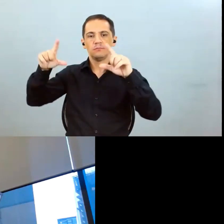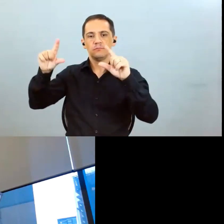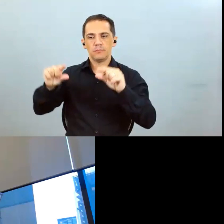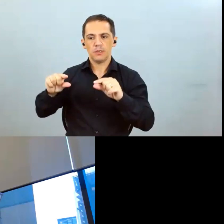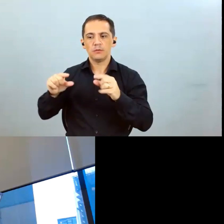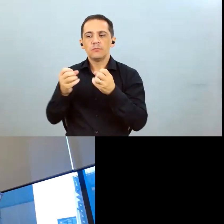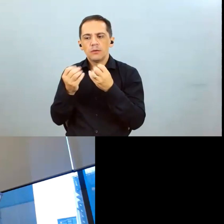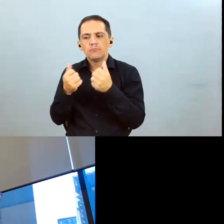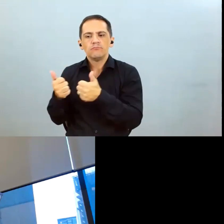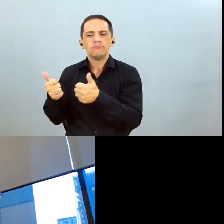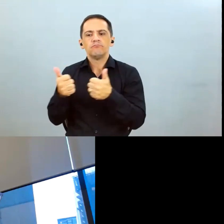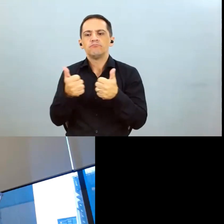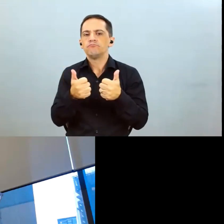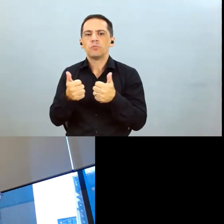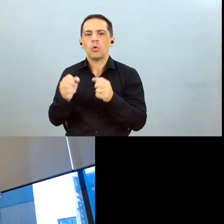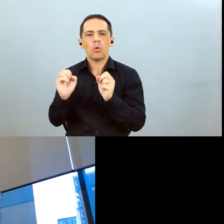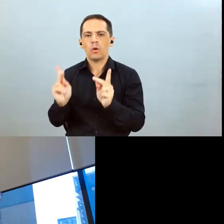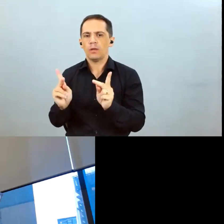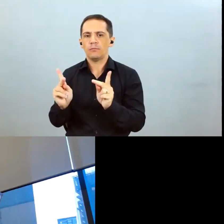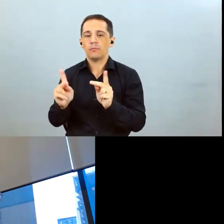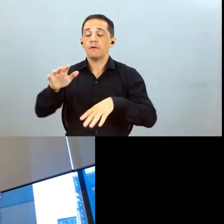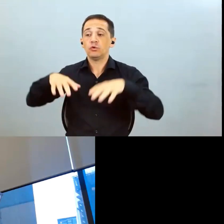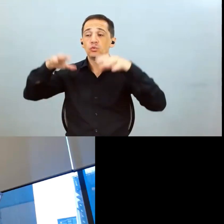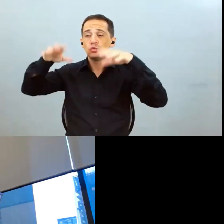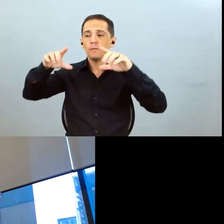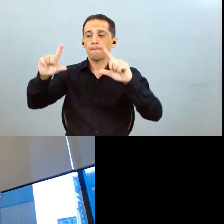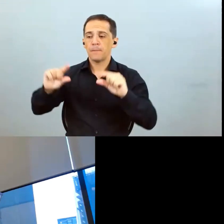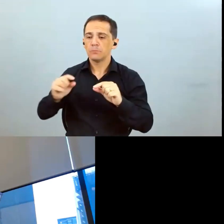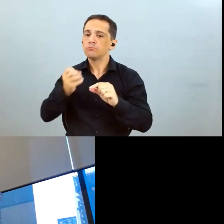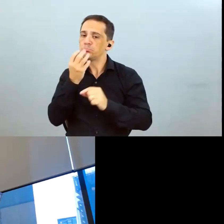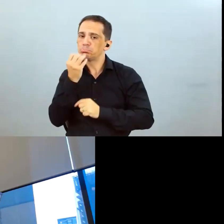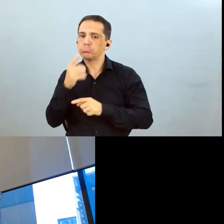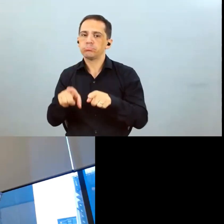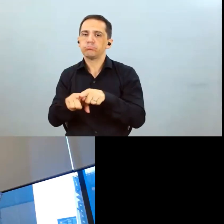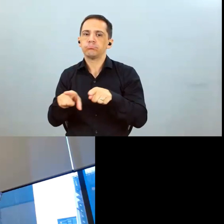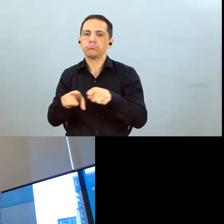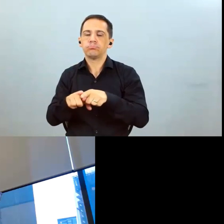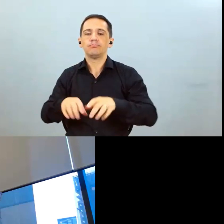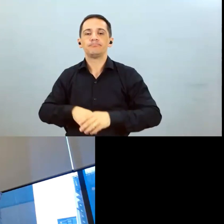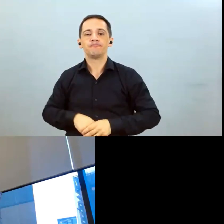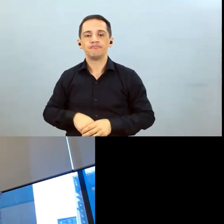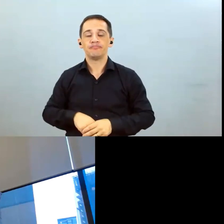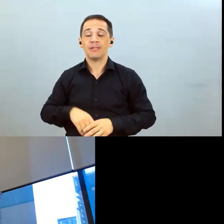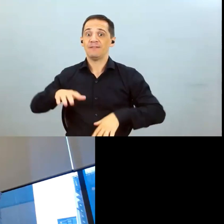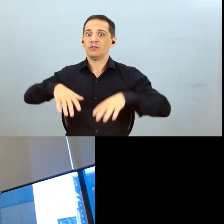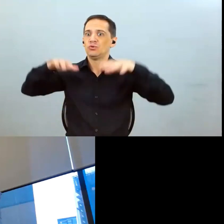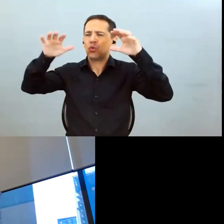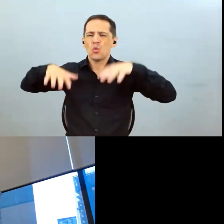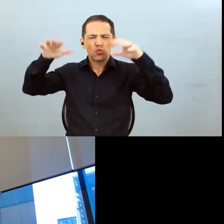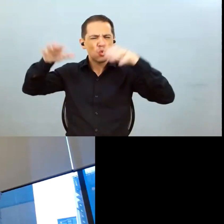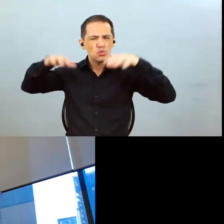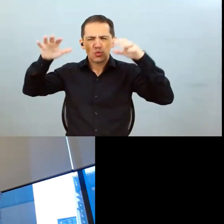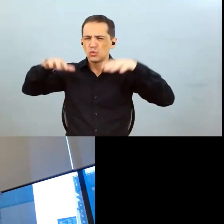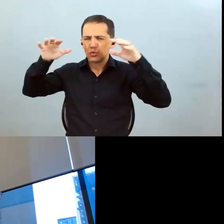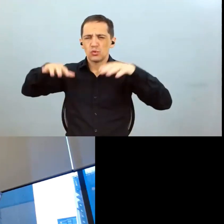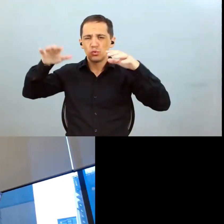que às vezes chover menos não é ruim às vezes chover menos às vezes no Cerrado chove demais e chover demais às vezes é desfavorável que nem